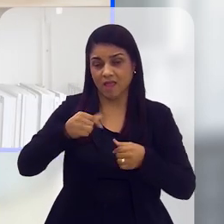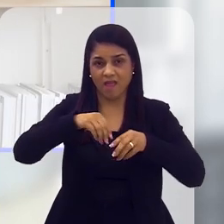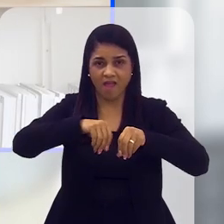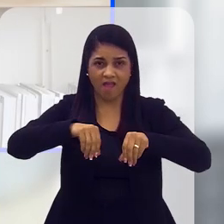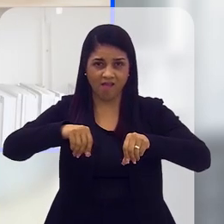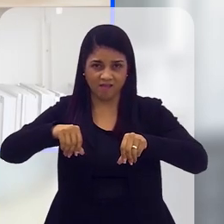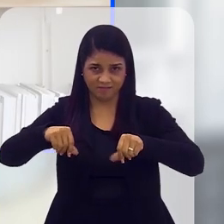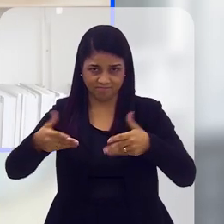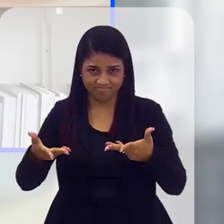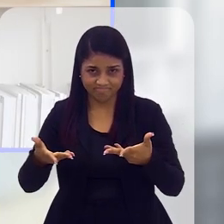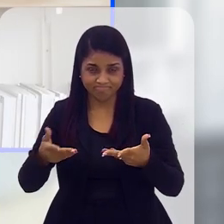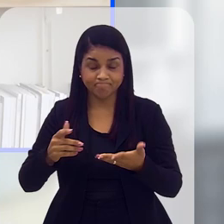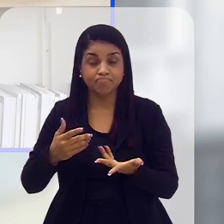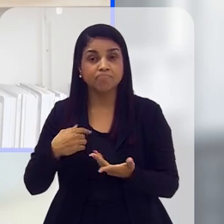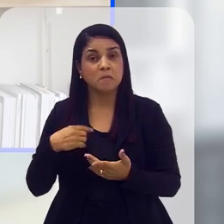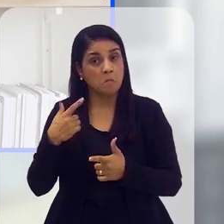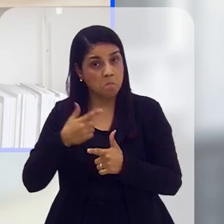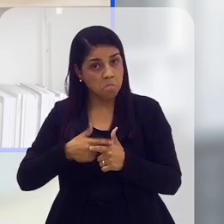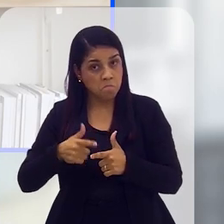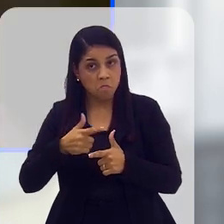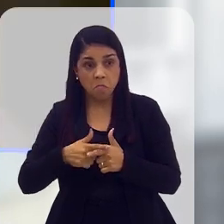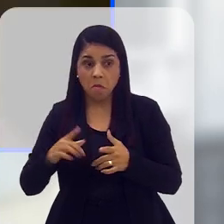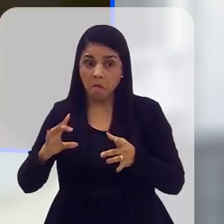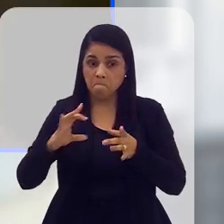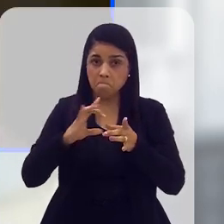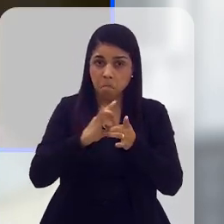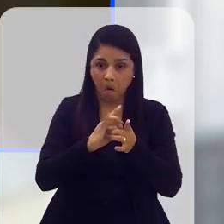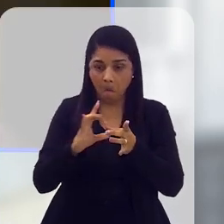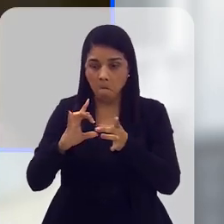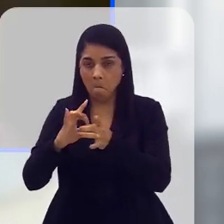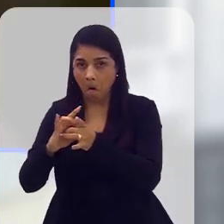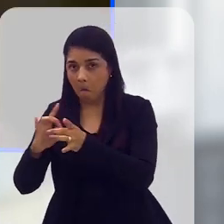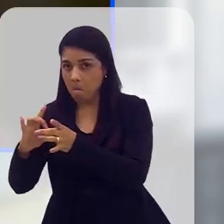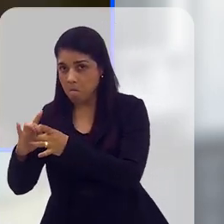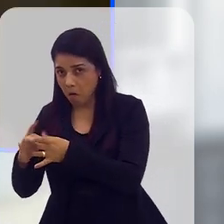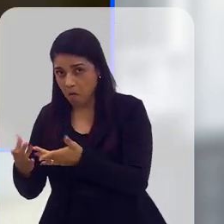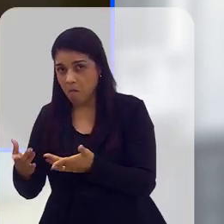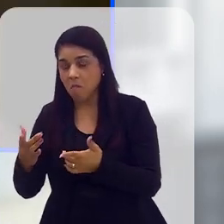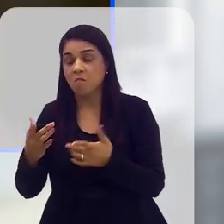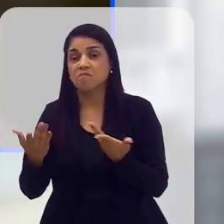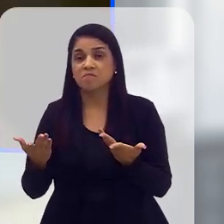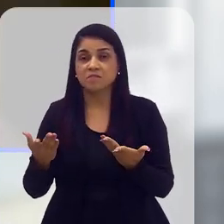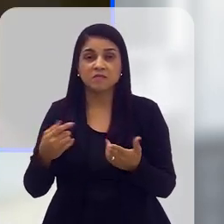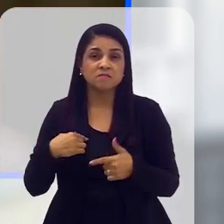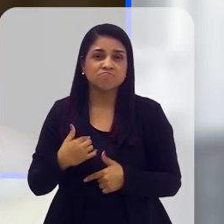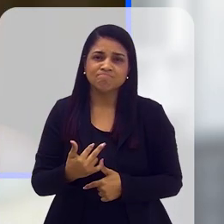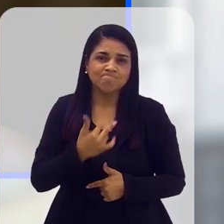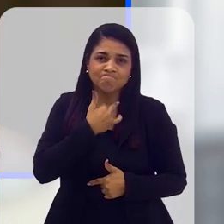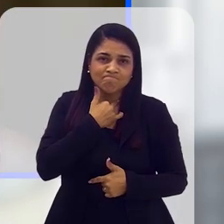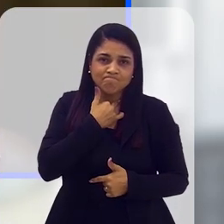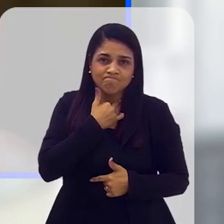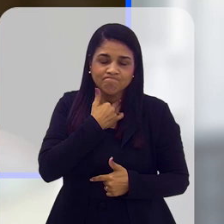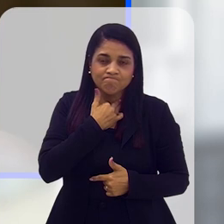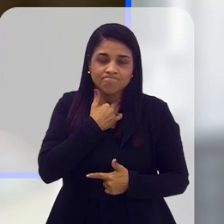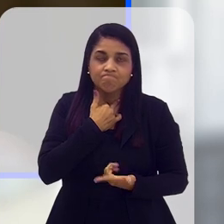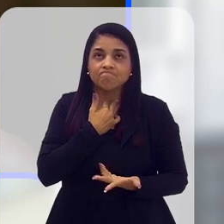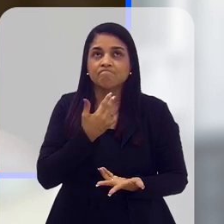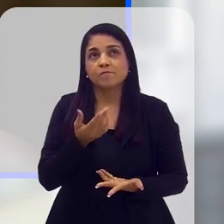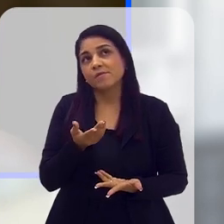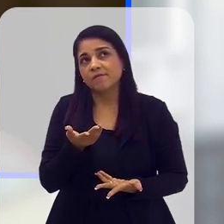custo alto da terra. Então, são problemas muito mais intrínsecos, muito maiores, que a gente não pode colocar na